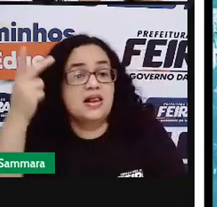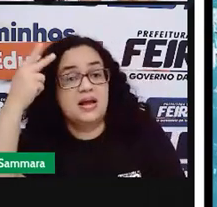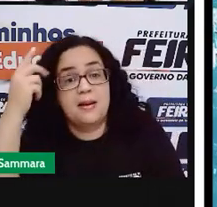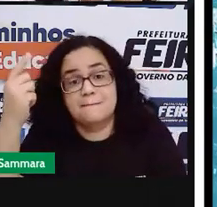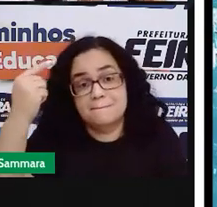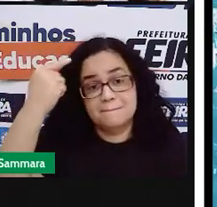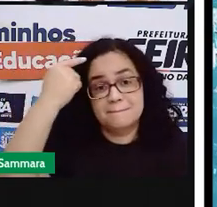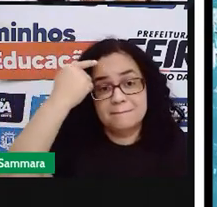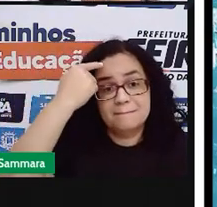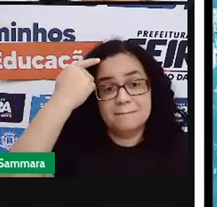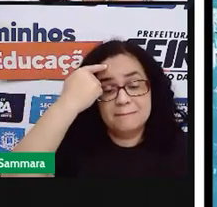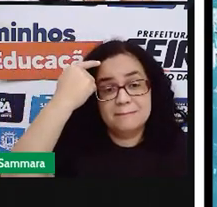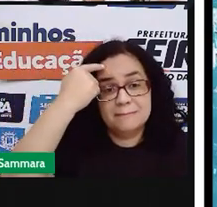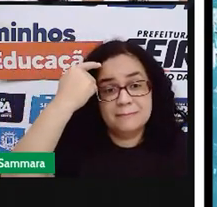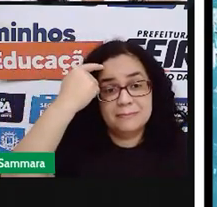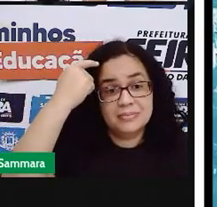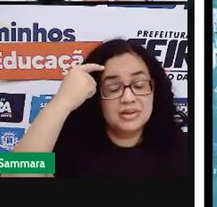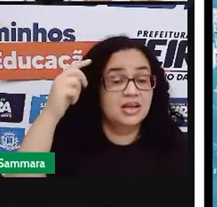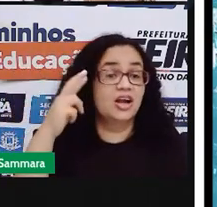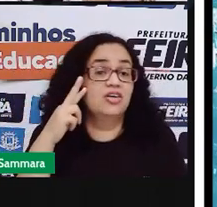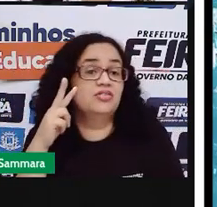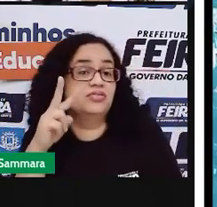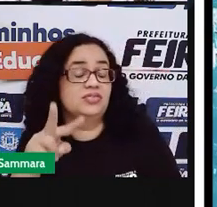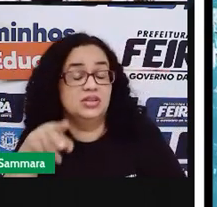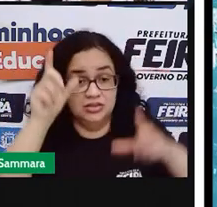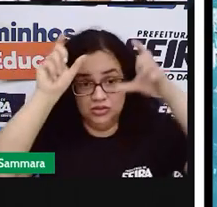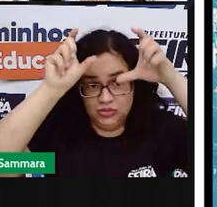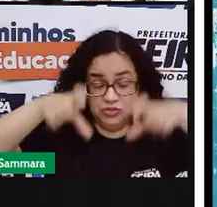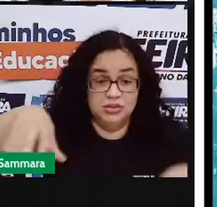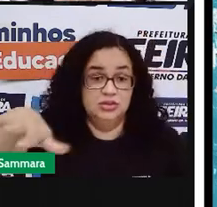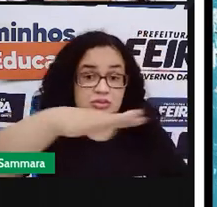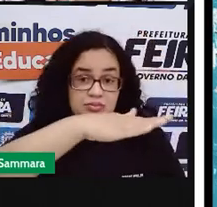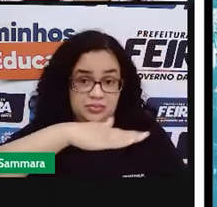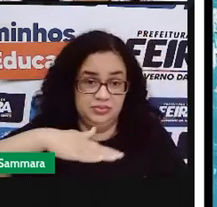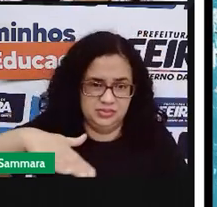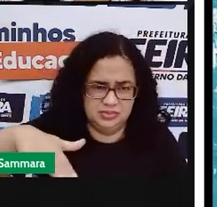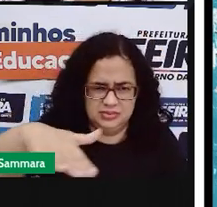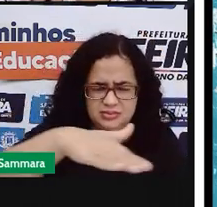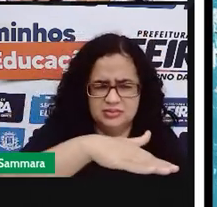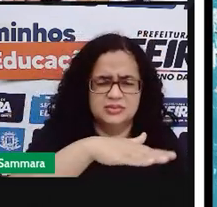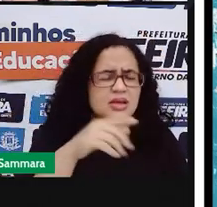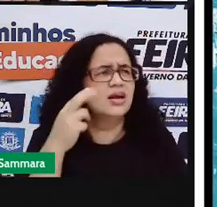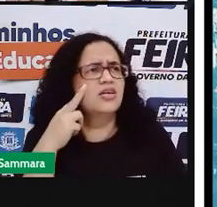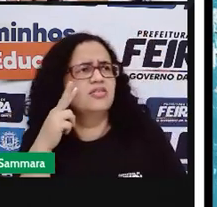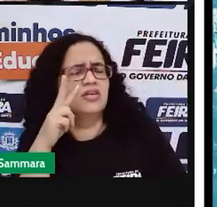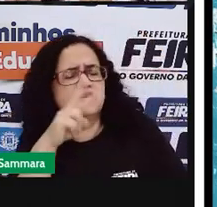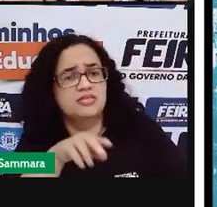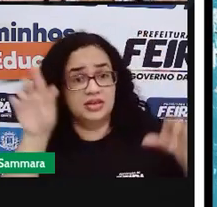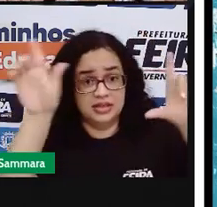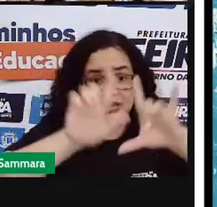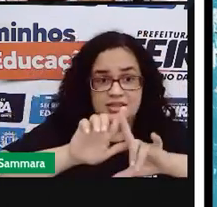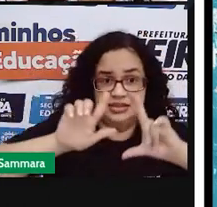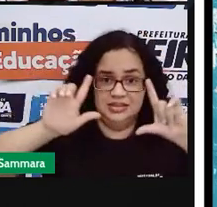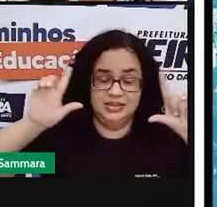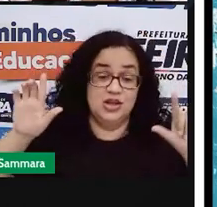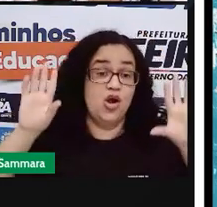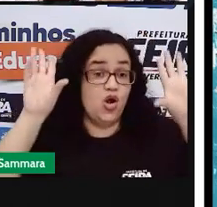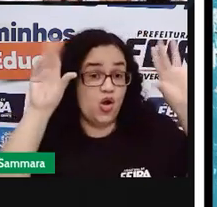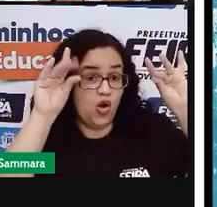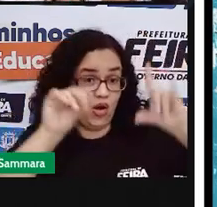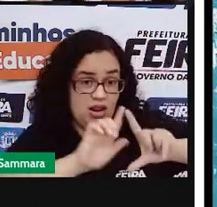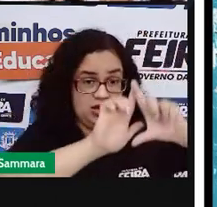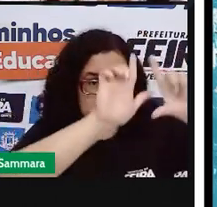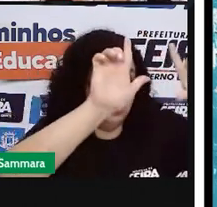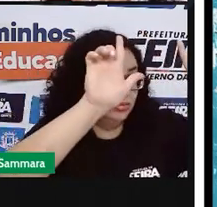fixada, de forma que seja visível em locais públicos. Você geralmente vai ver um cartaz colado